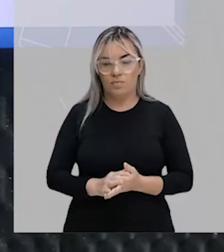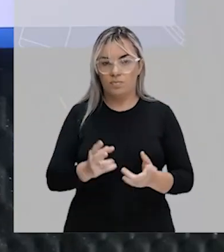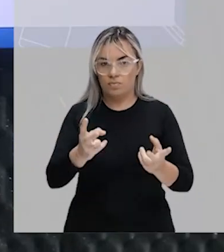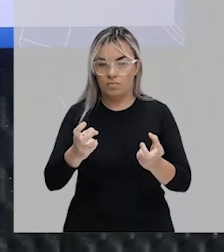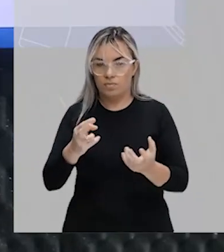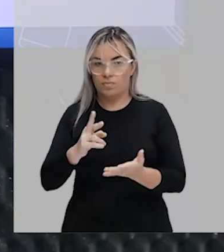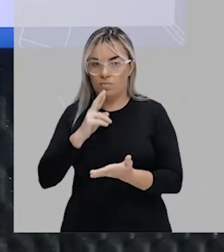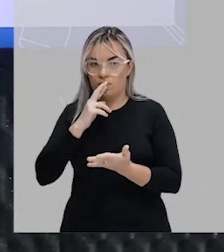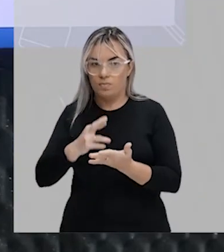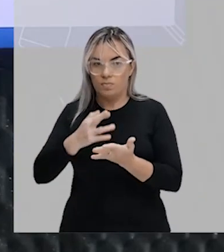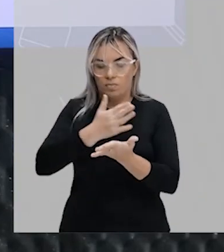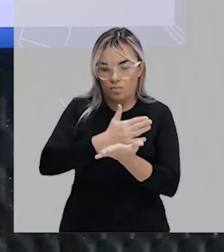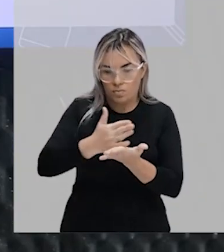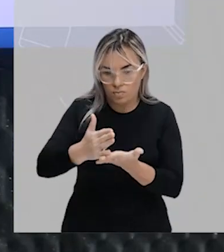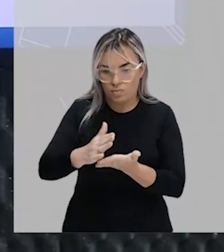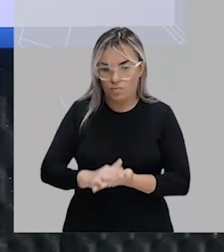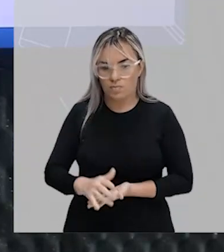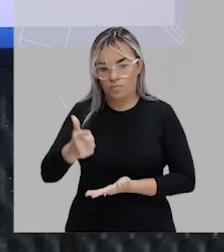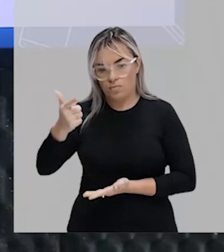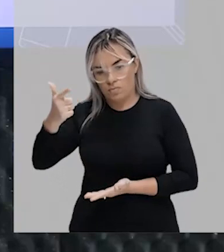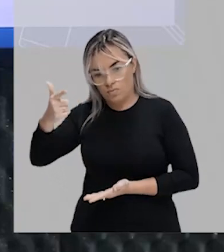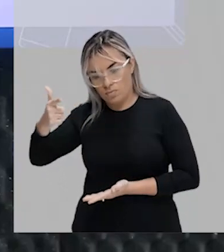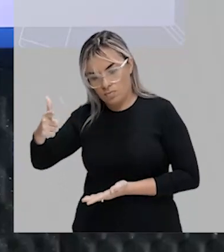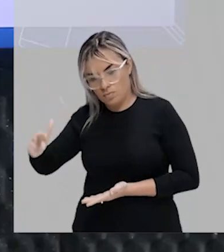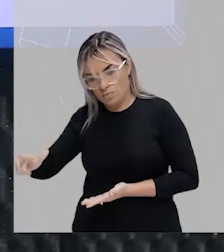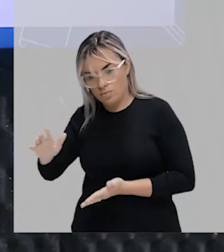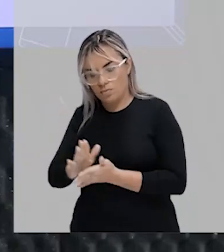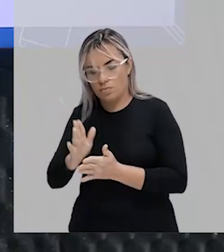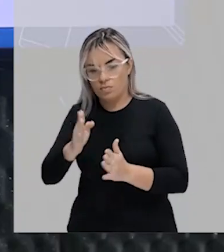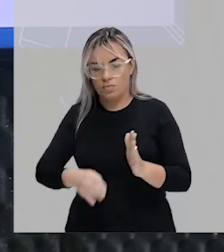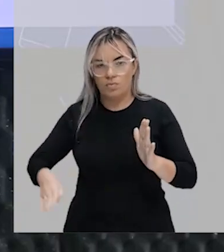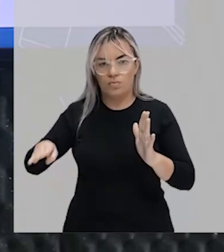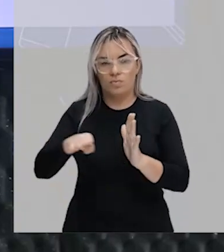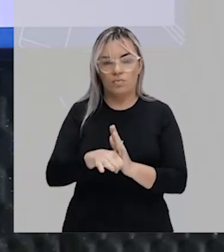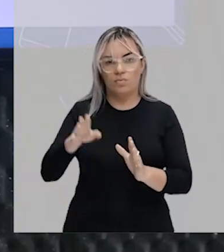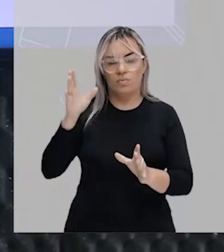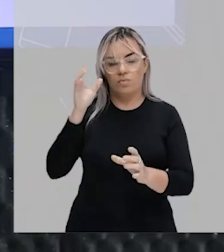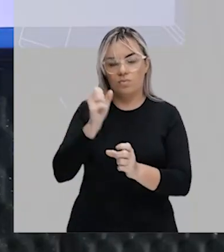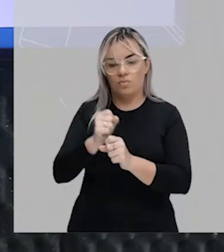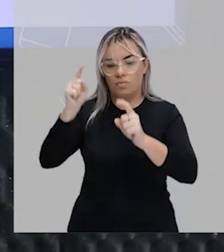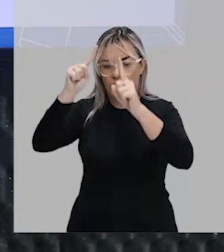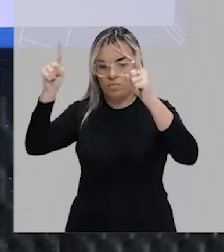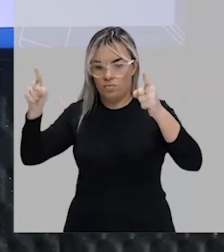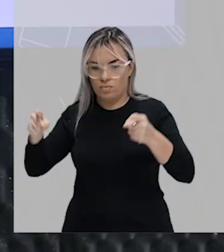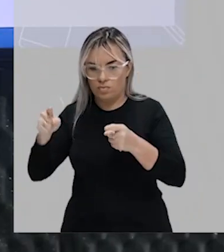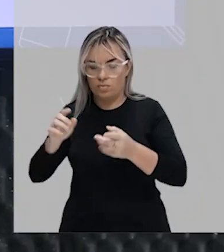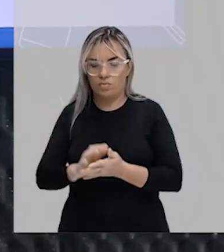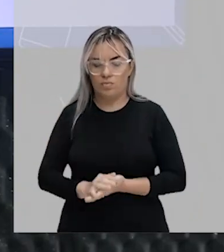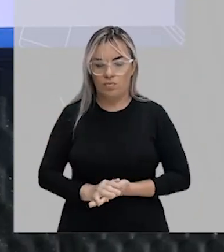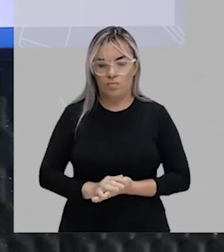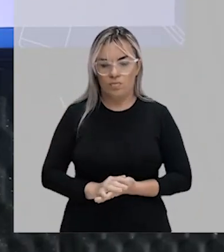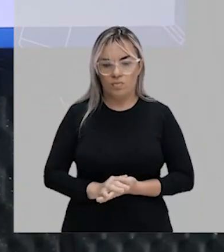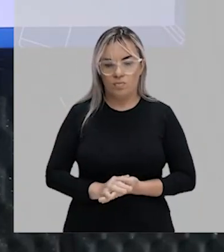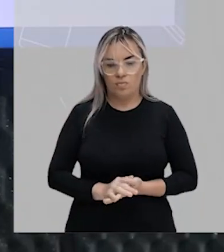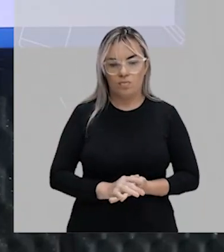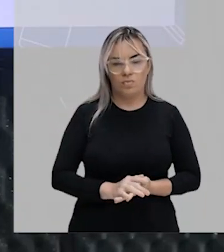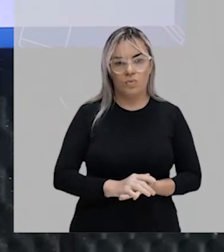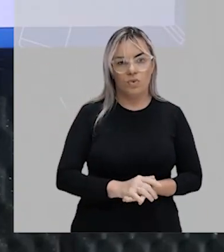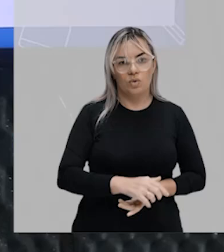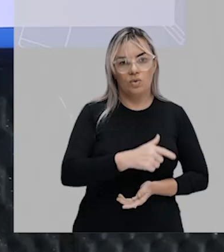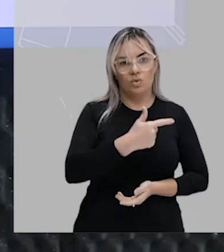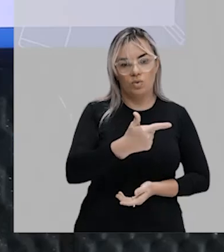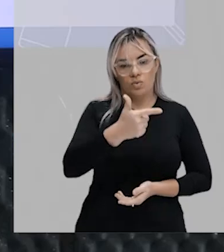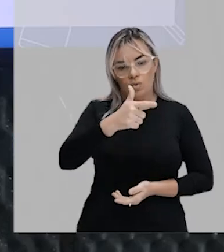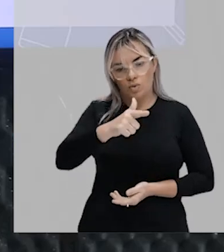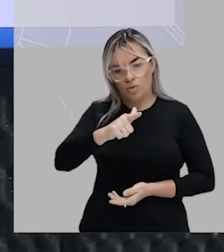perceba, ó, que nós começamos repetindo até chegar lá naquela operação que está dentro do parênteses, 2 foi repetido, toda